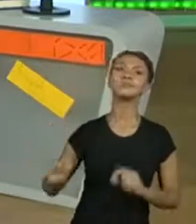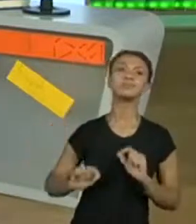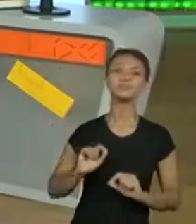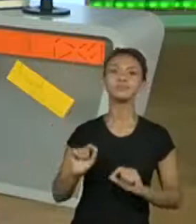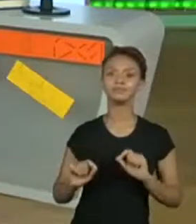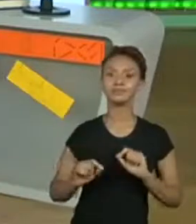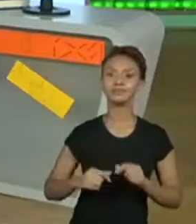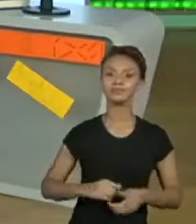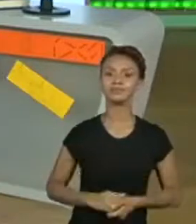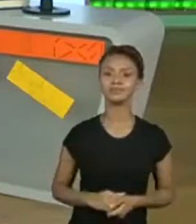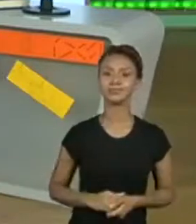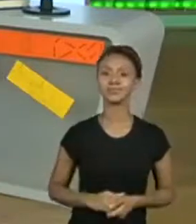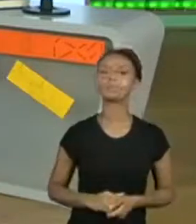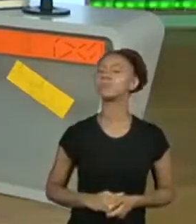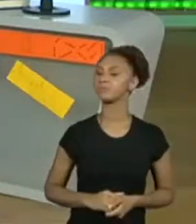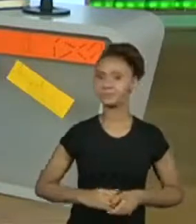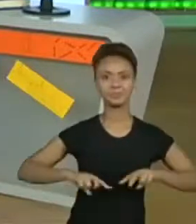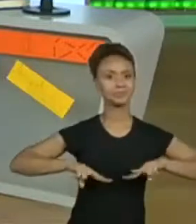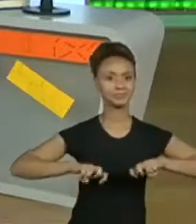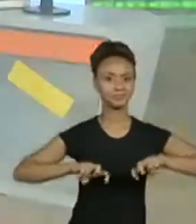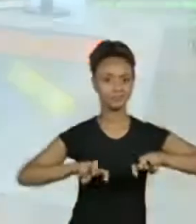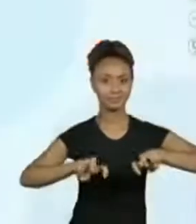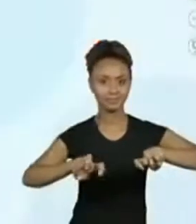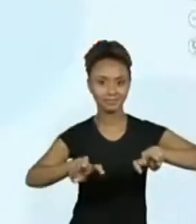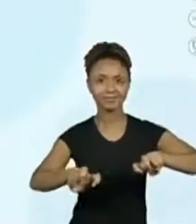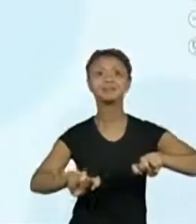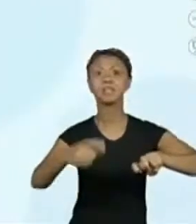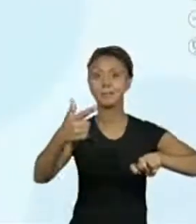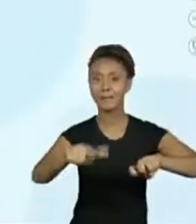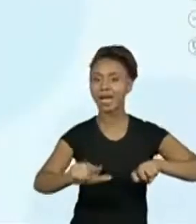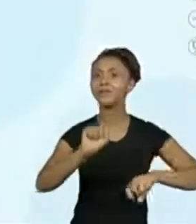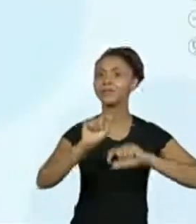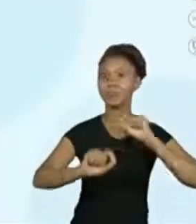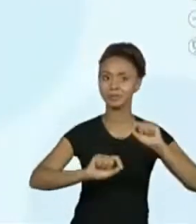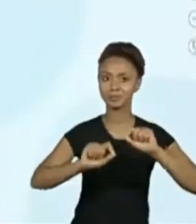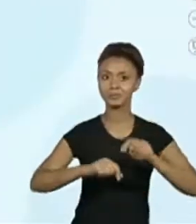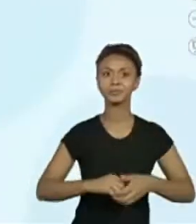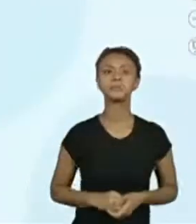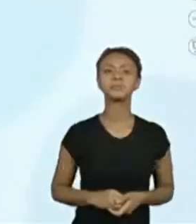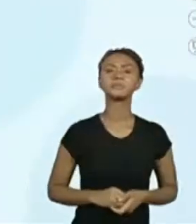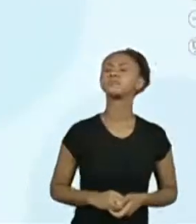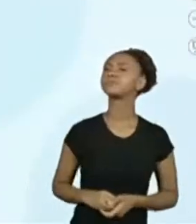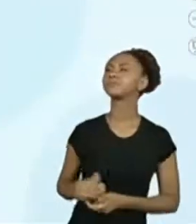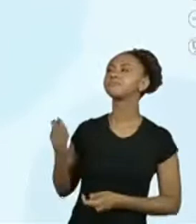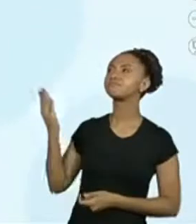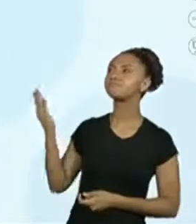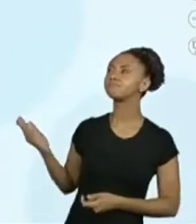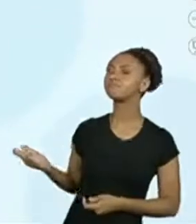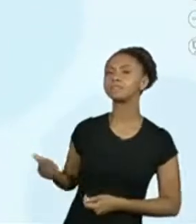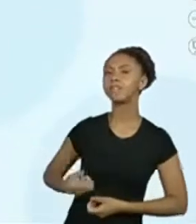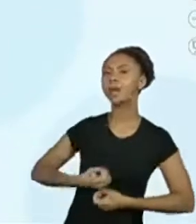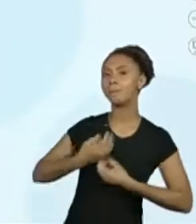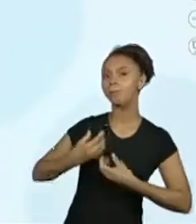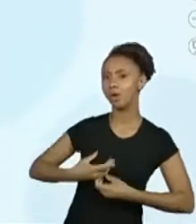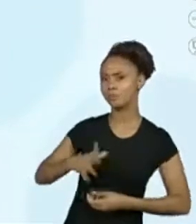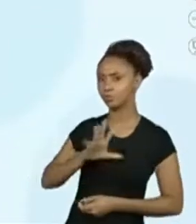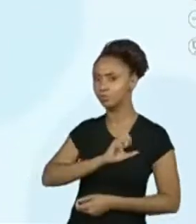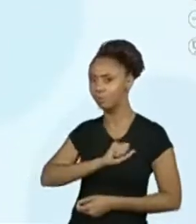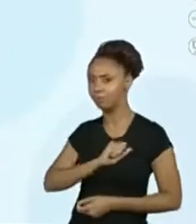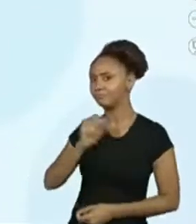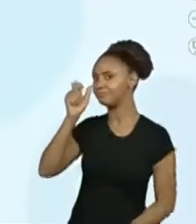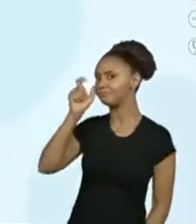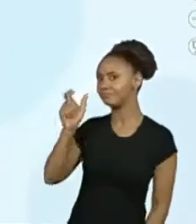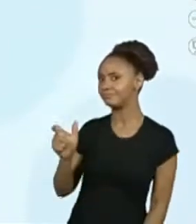Vamos aprofundar nisso tudo. Primeiro, o que você achou desse tipo de poema? É interessante?